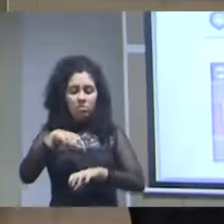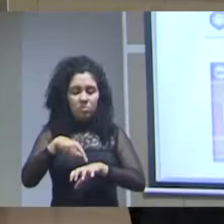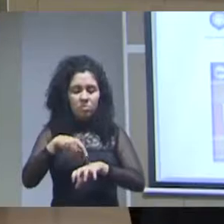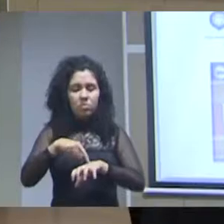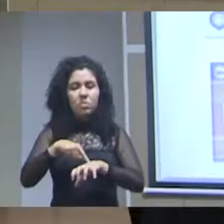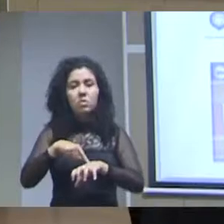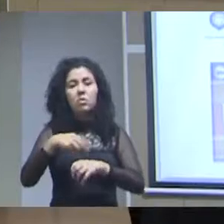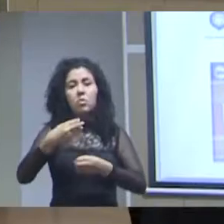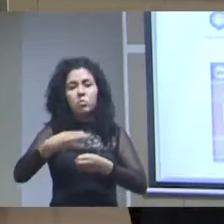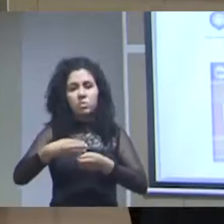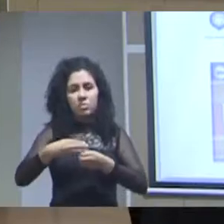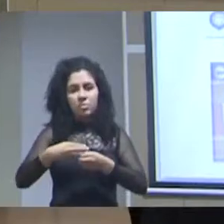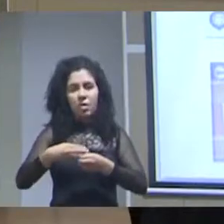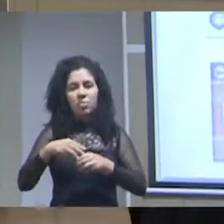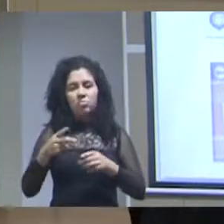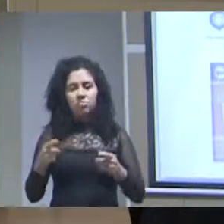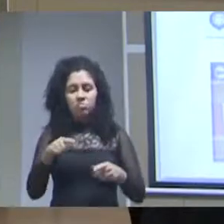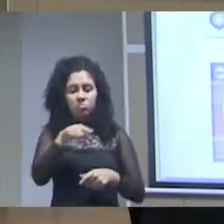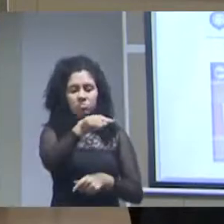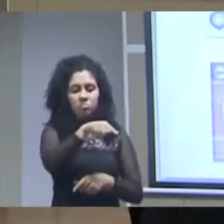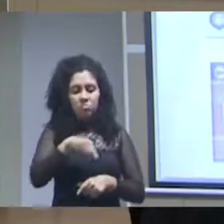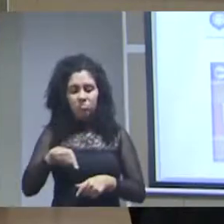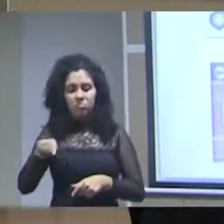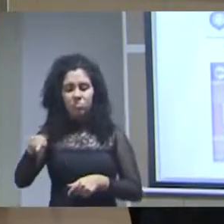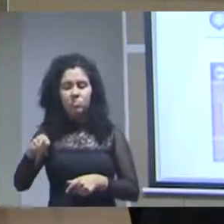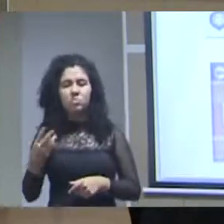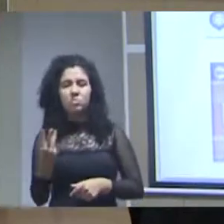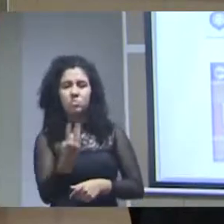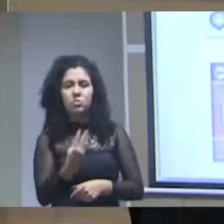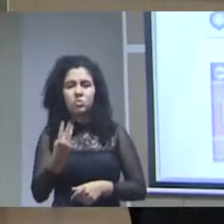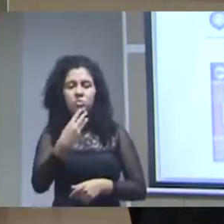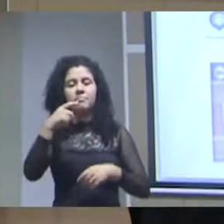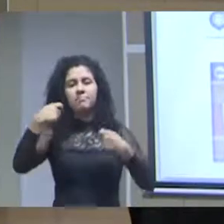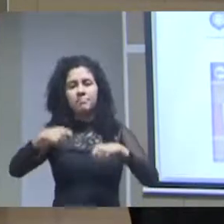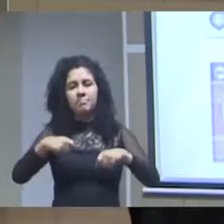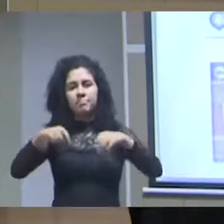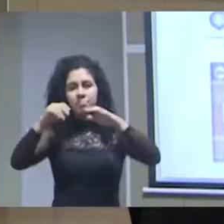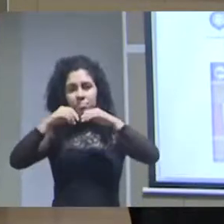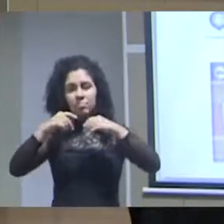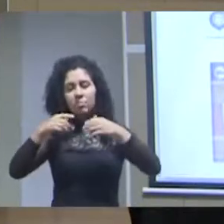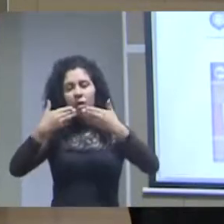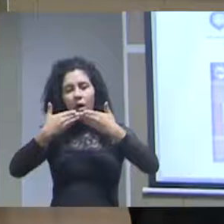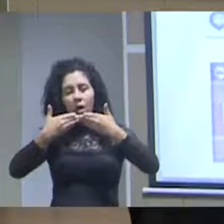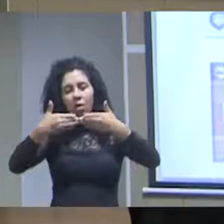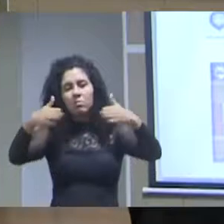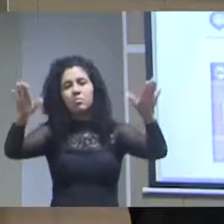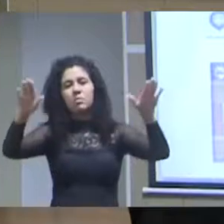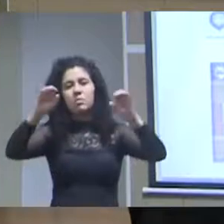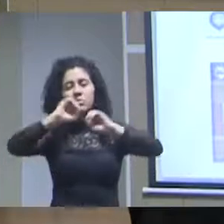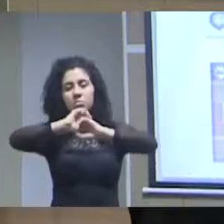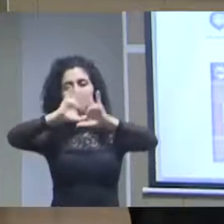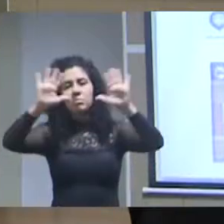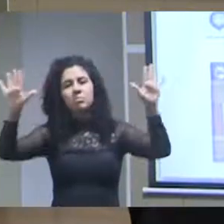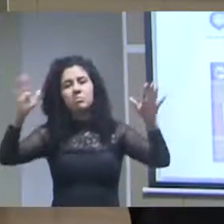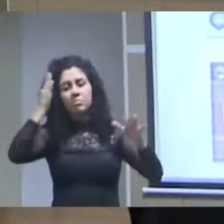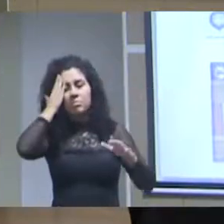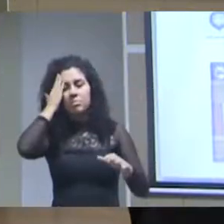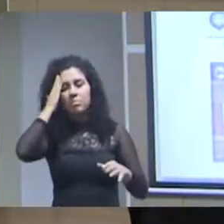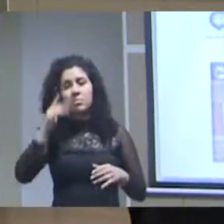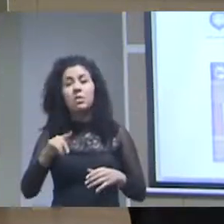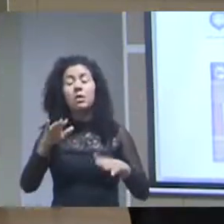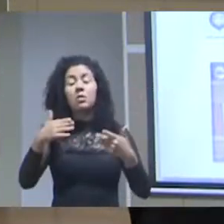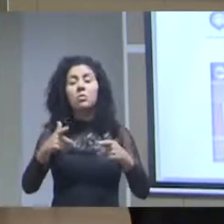outra ferramenta é o Atlas da Violência mais uma vez trazendo aí uma perspectiva focada em um setor específico como eu falei